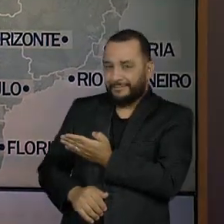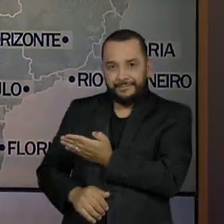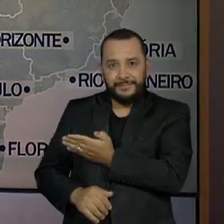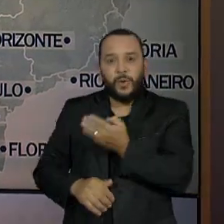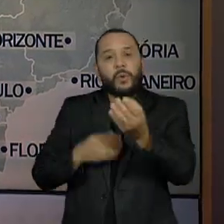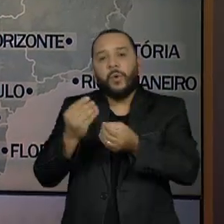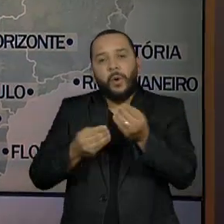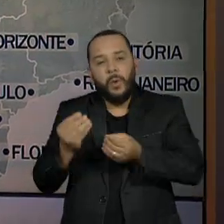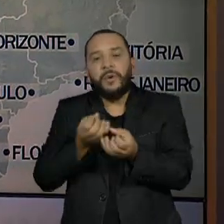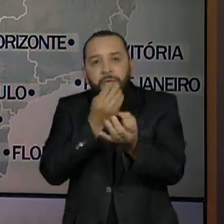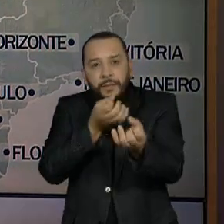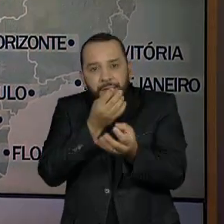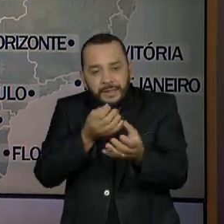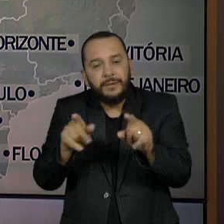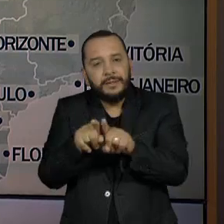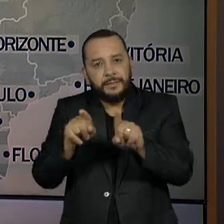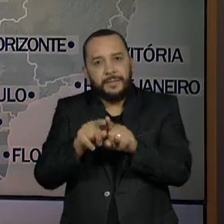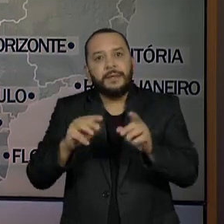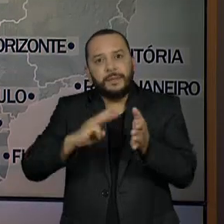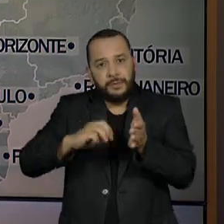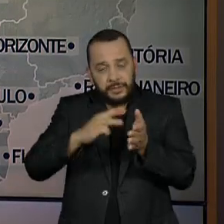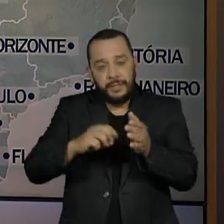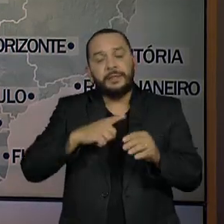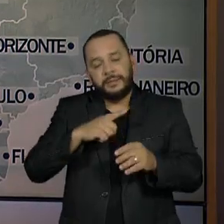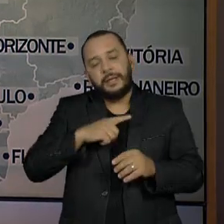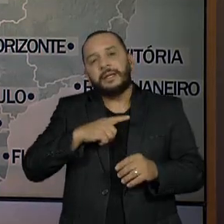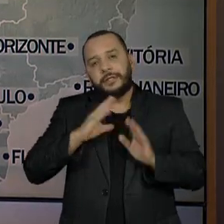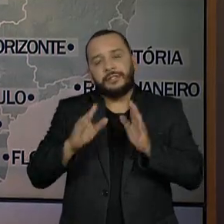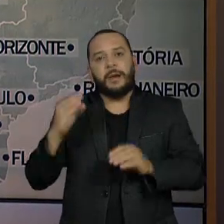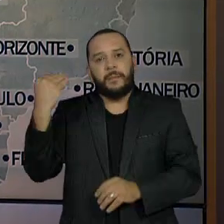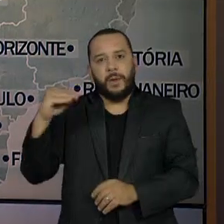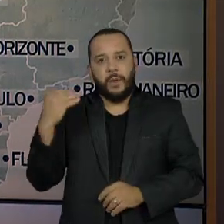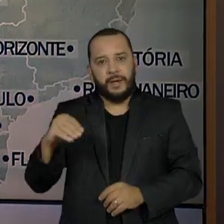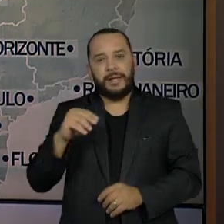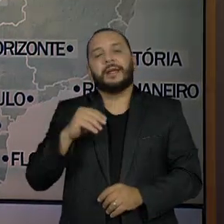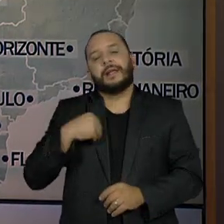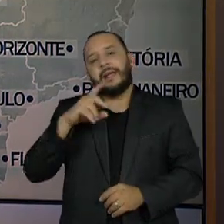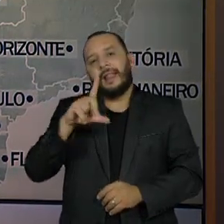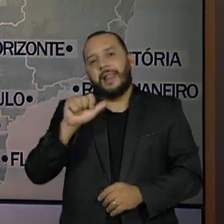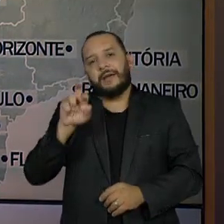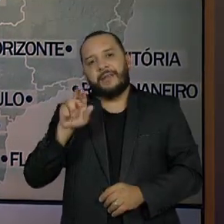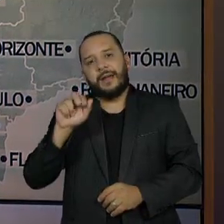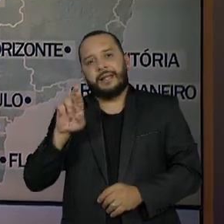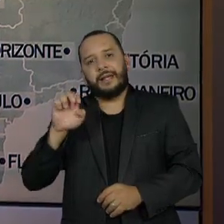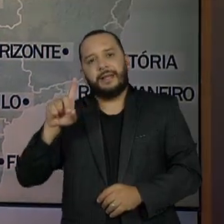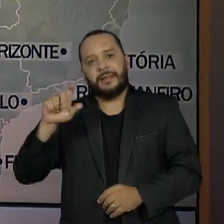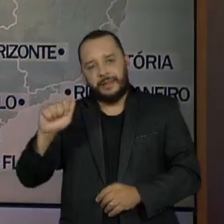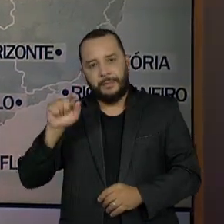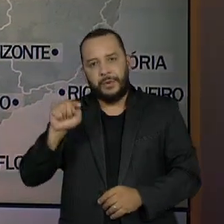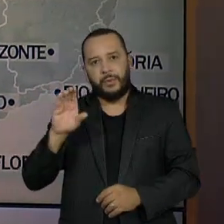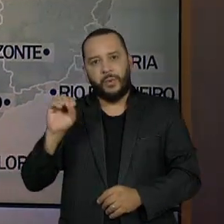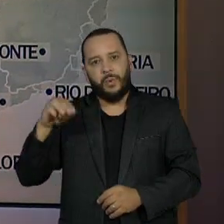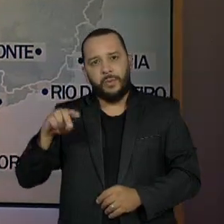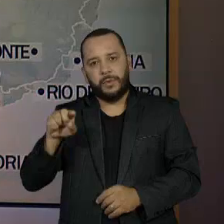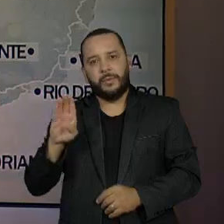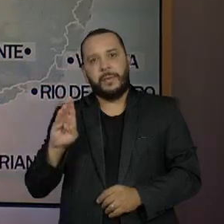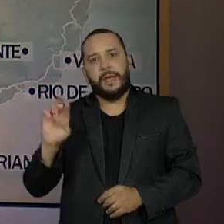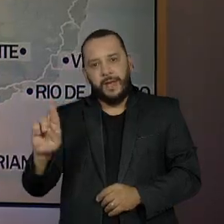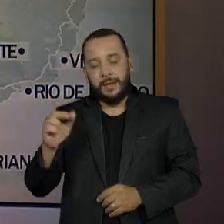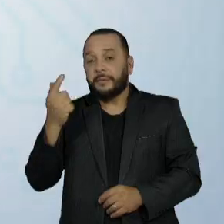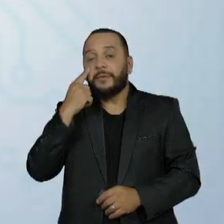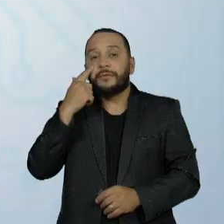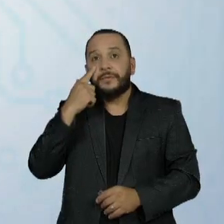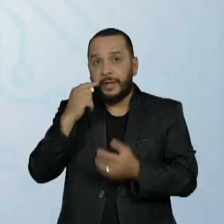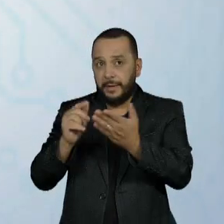informações também estão no blog eleiçõescomlavareda.com.br Vamos direto para a região norte, vamos conferir a situação em